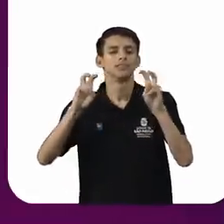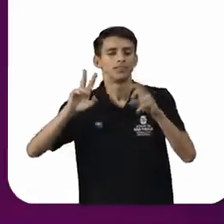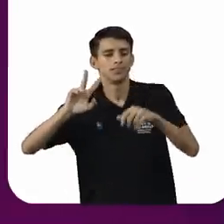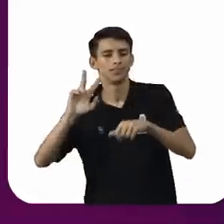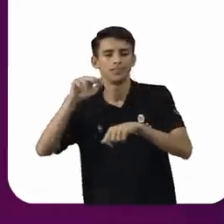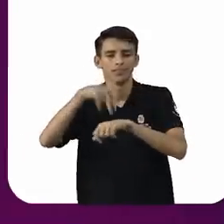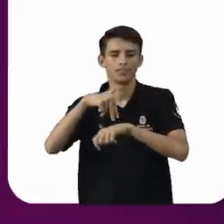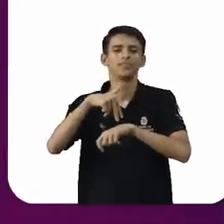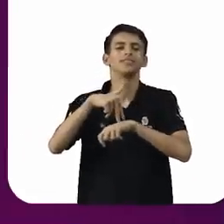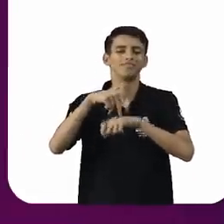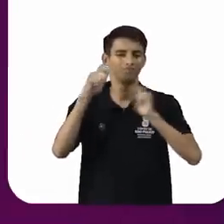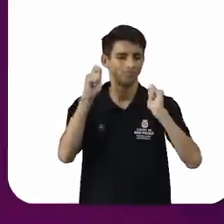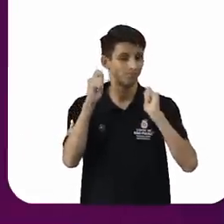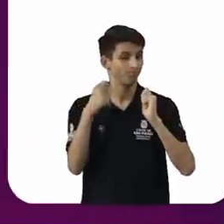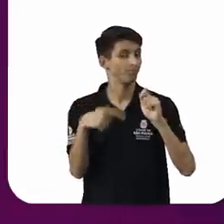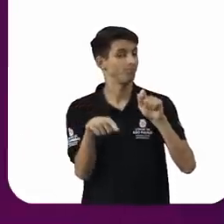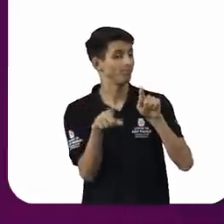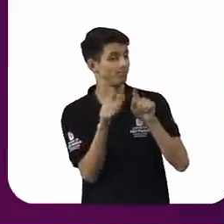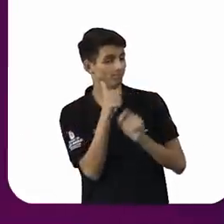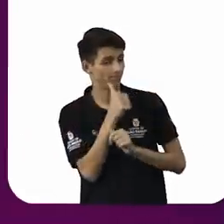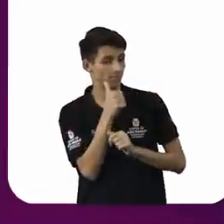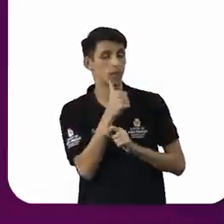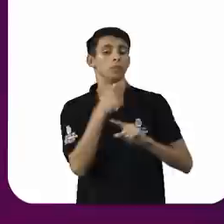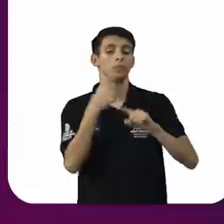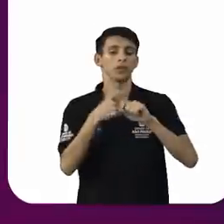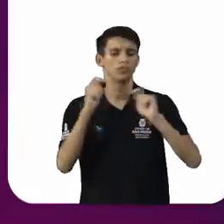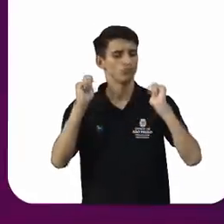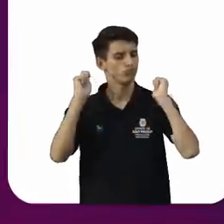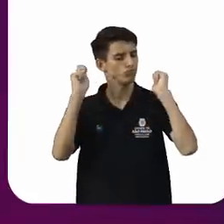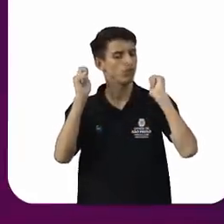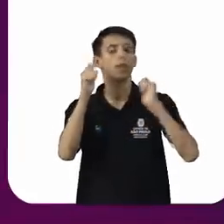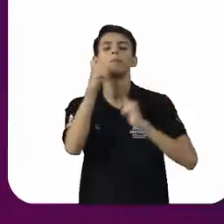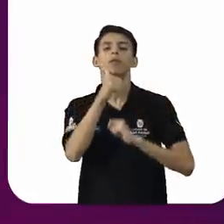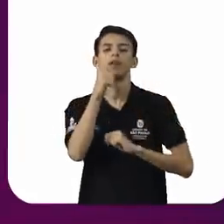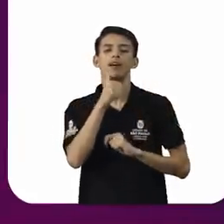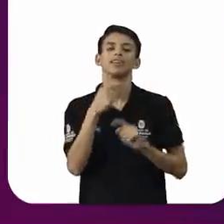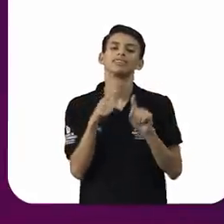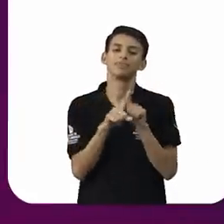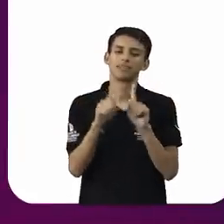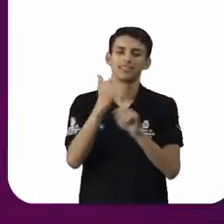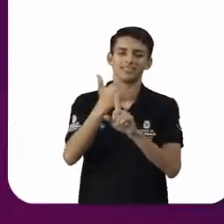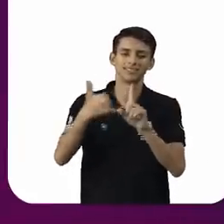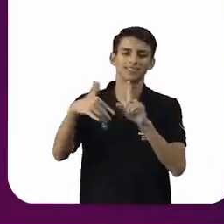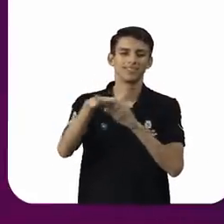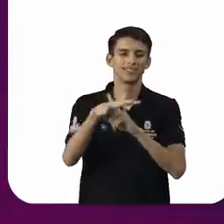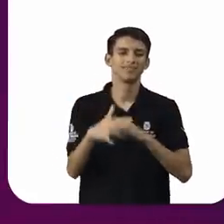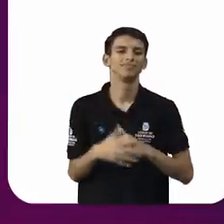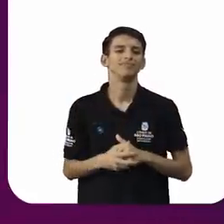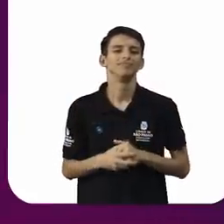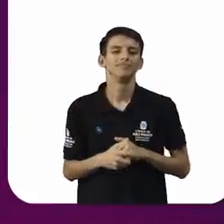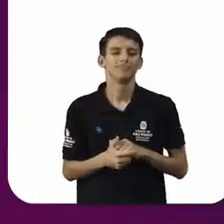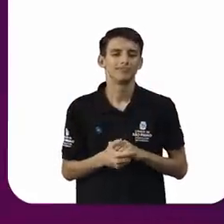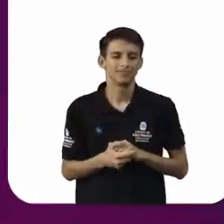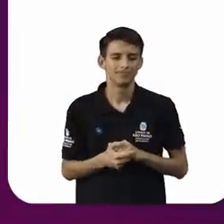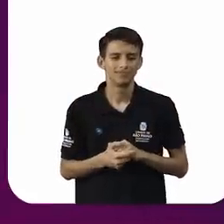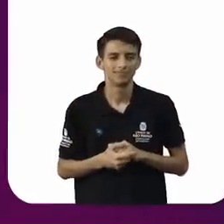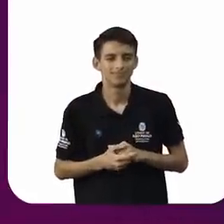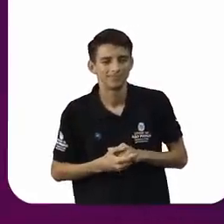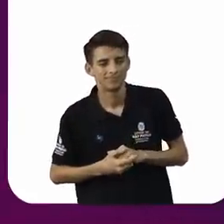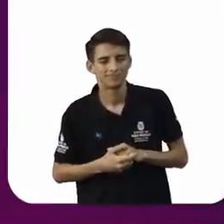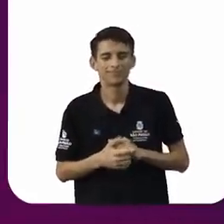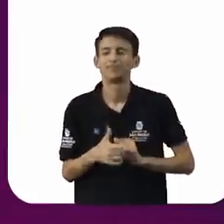feminino porque ele empodera não só as mulheres mas também a sociedade mais uma vez agradeço